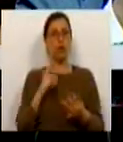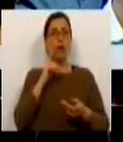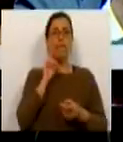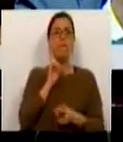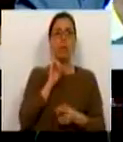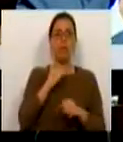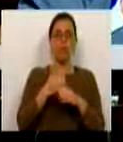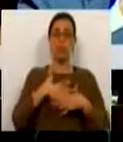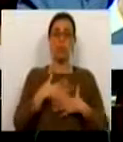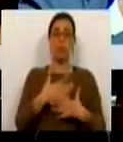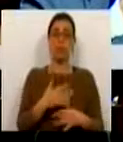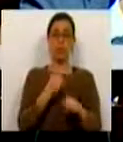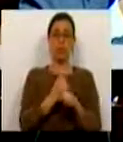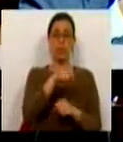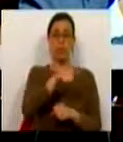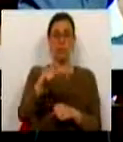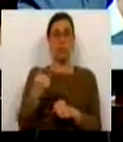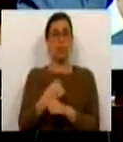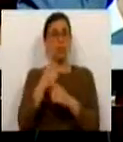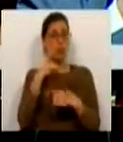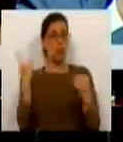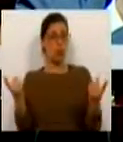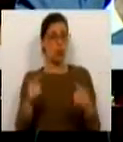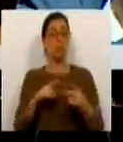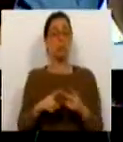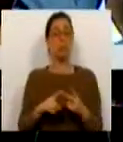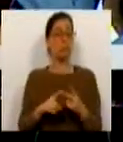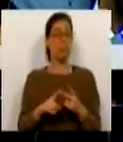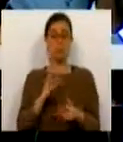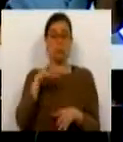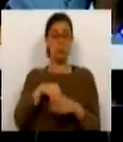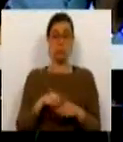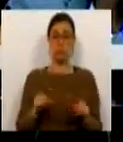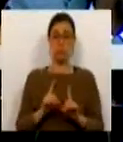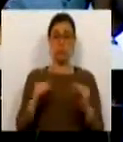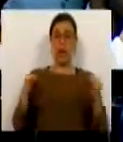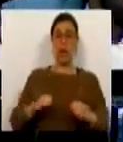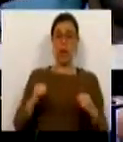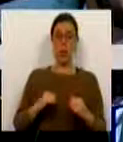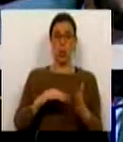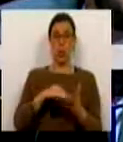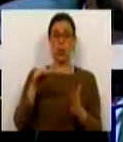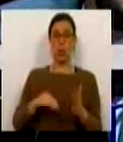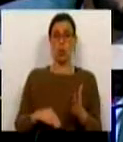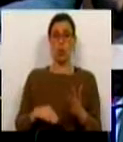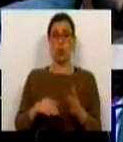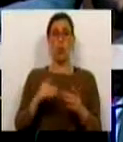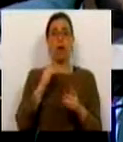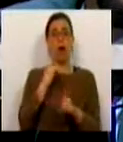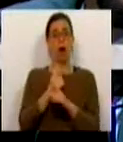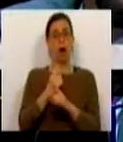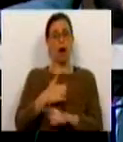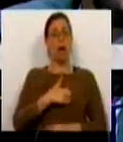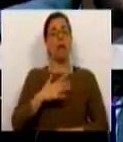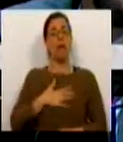valorização profissional dos trabalhadores em funções públicas, nem faz parte do acordo subscrito pelas mesmas